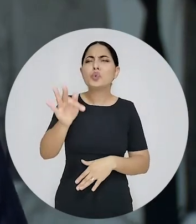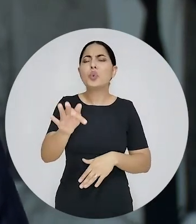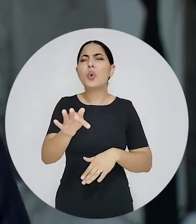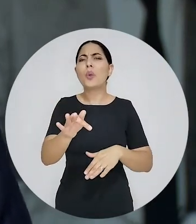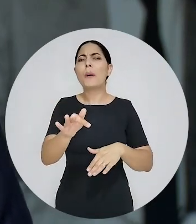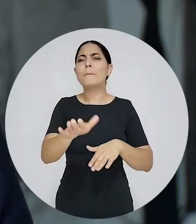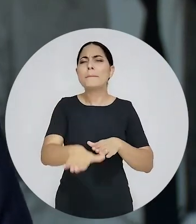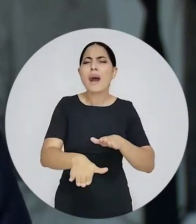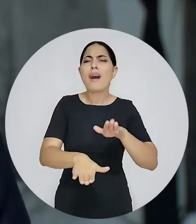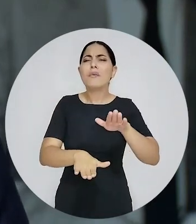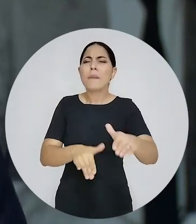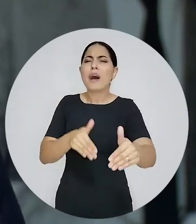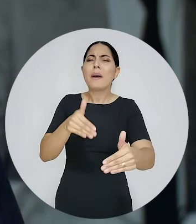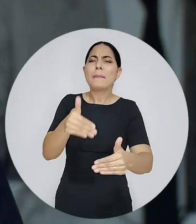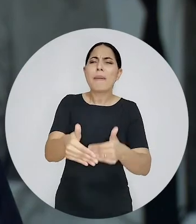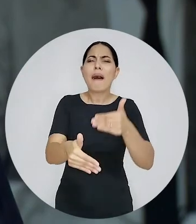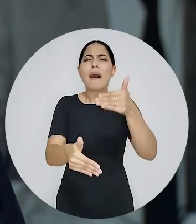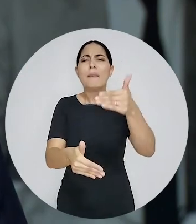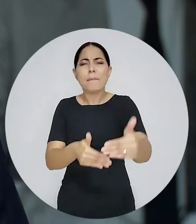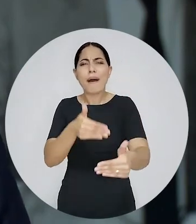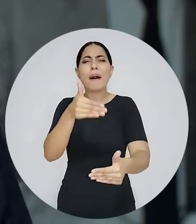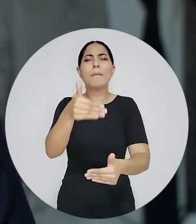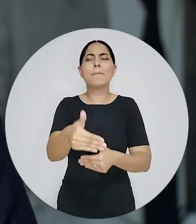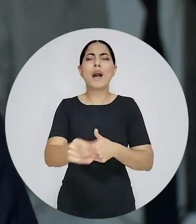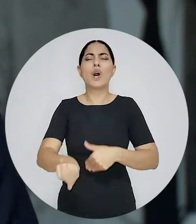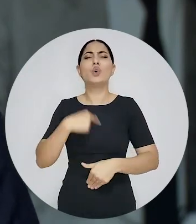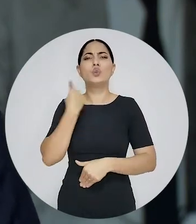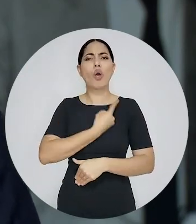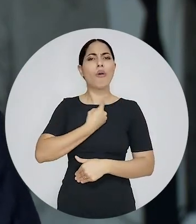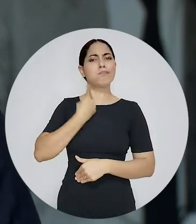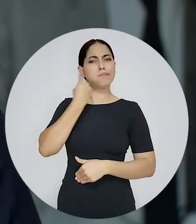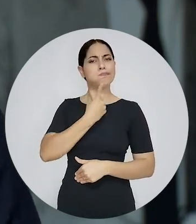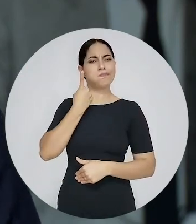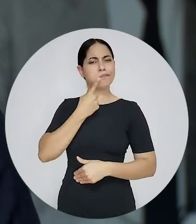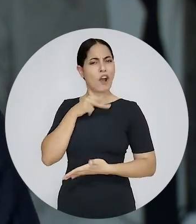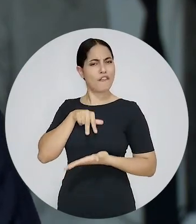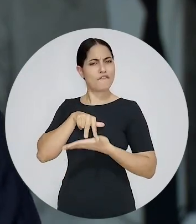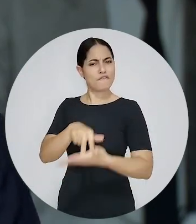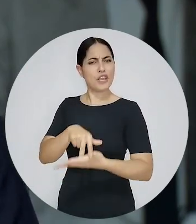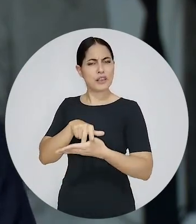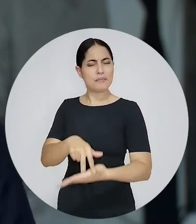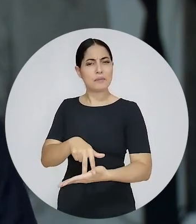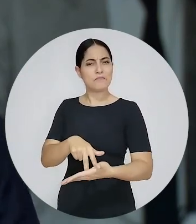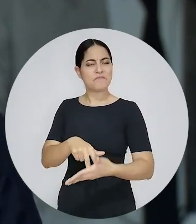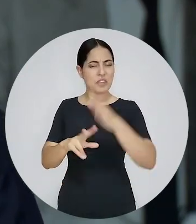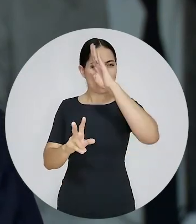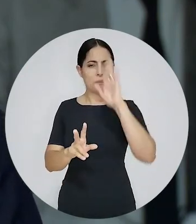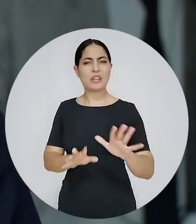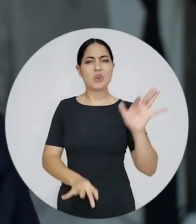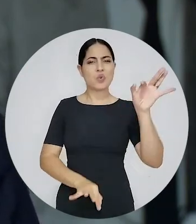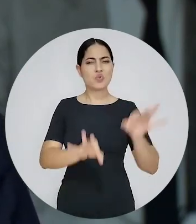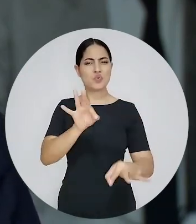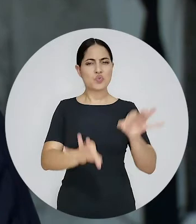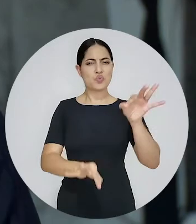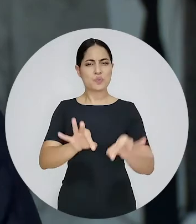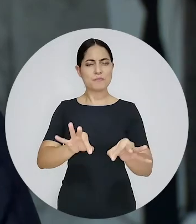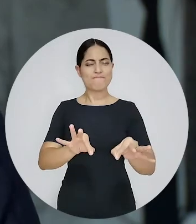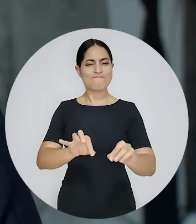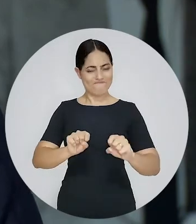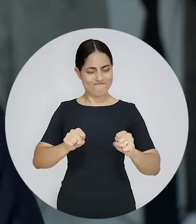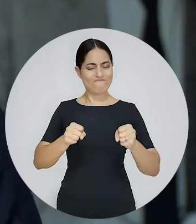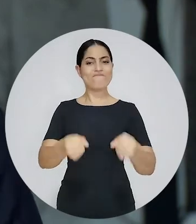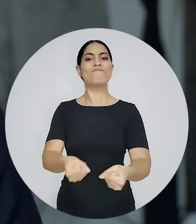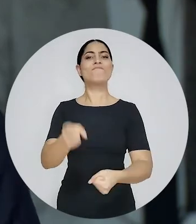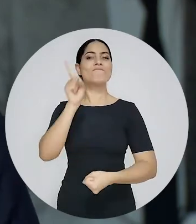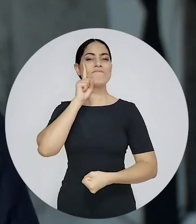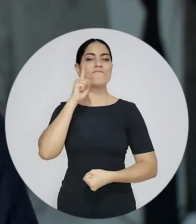passos, pensar que precisamos construir uma advocacia firme, capaz de acreditar num país mais justo e defender